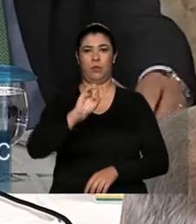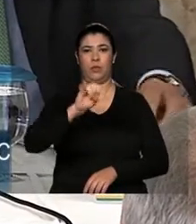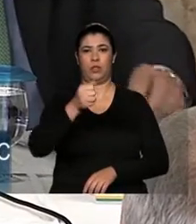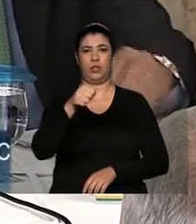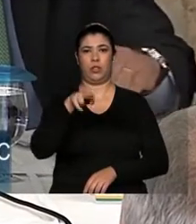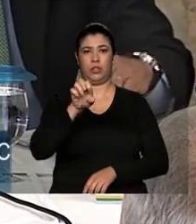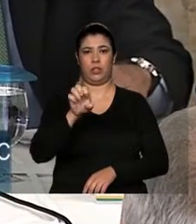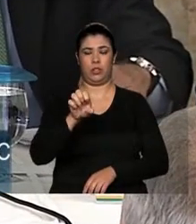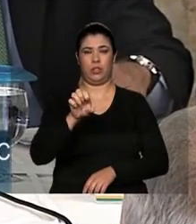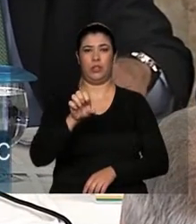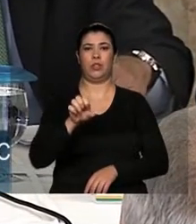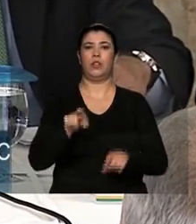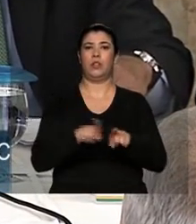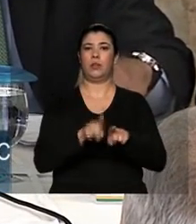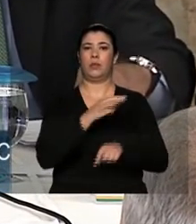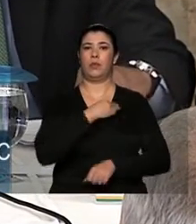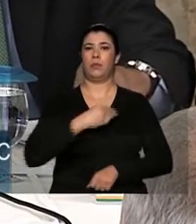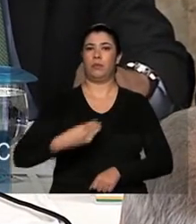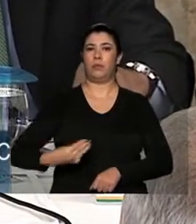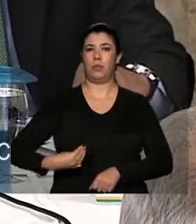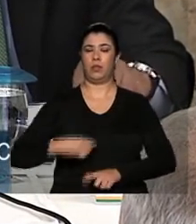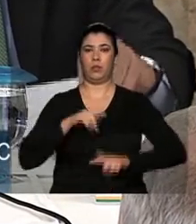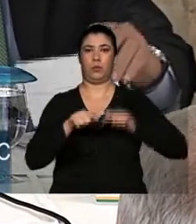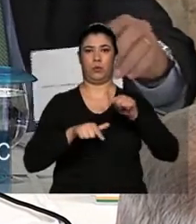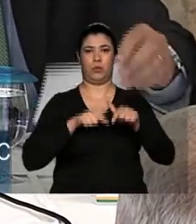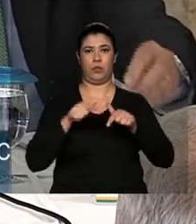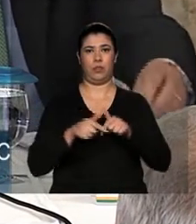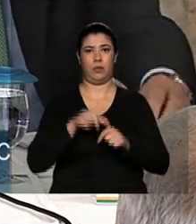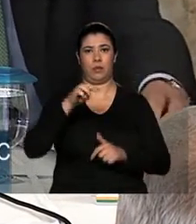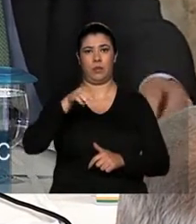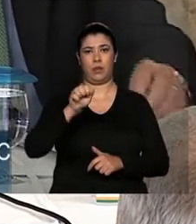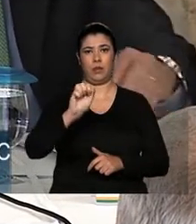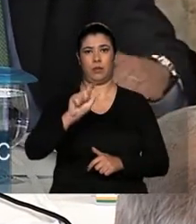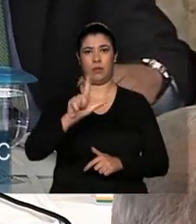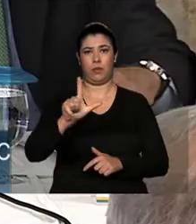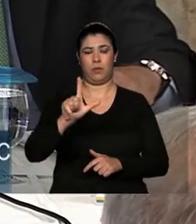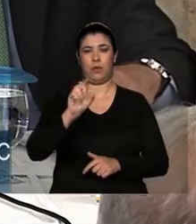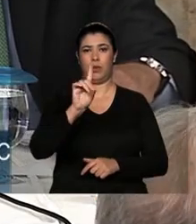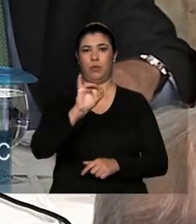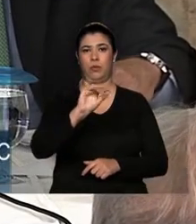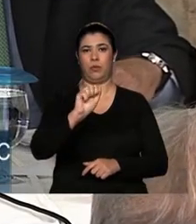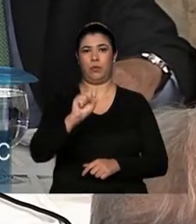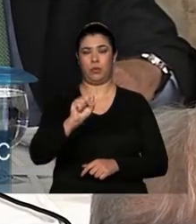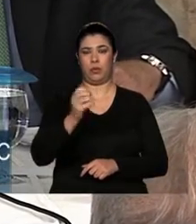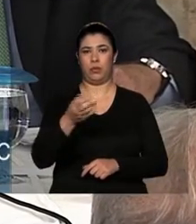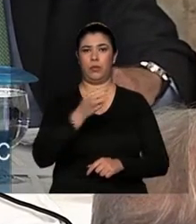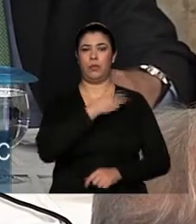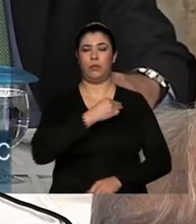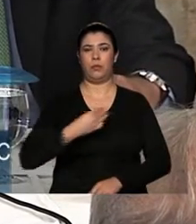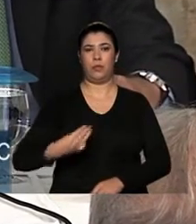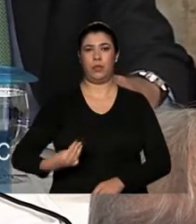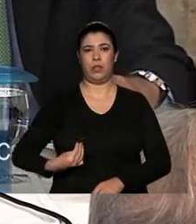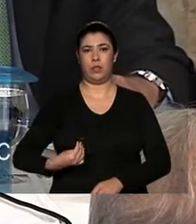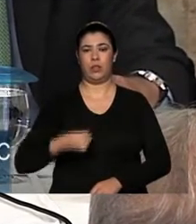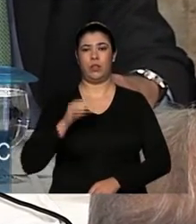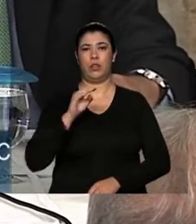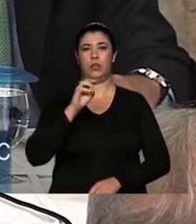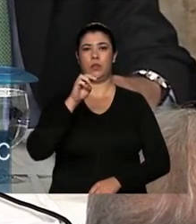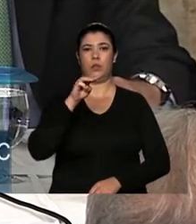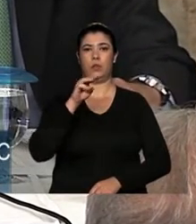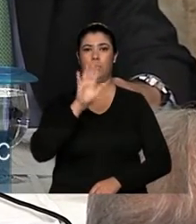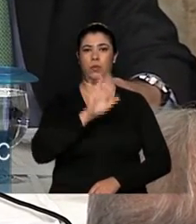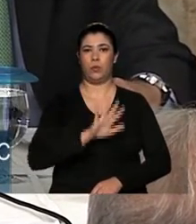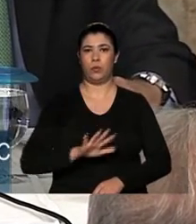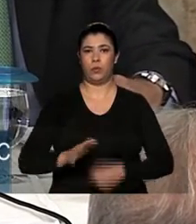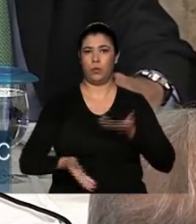Ribeiro, ministro de Estado do Trabalho, Manuel Dias, ministra de Estado do Desenvolvimento Social e